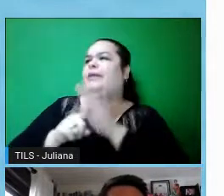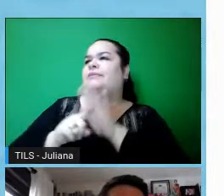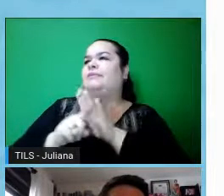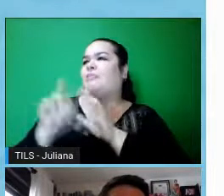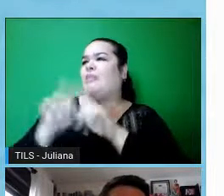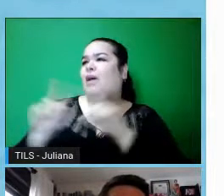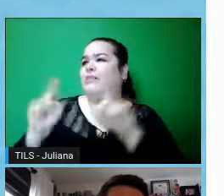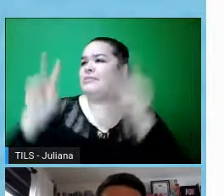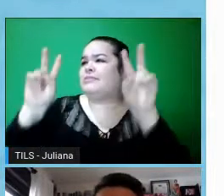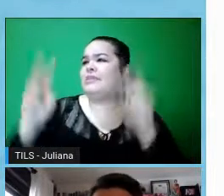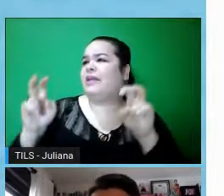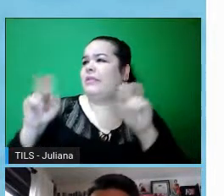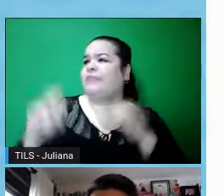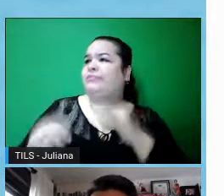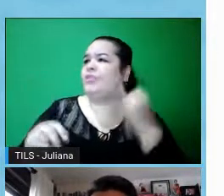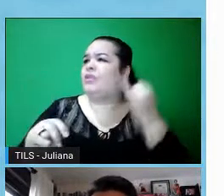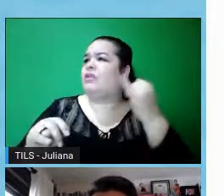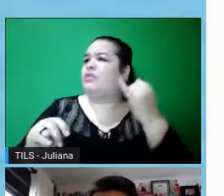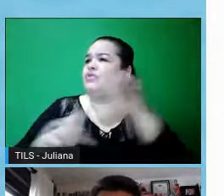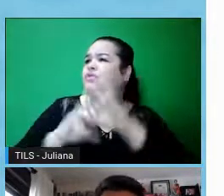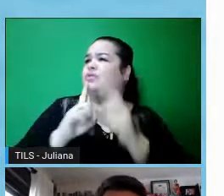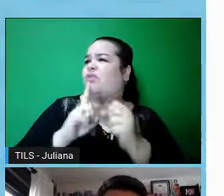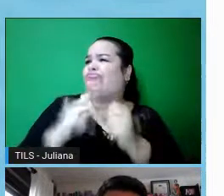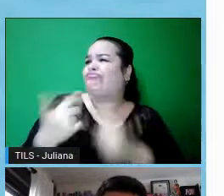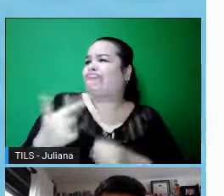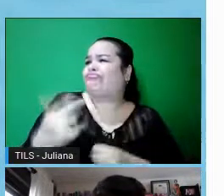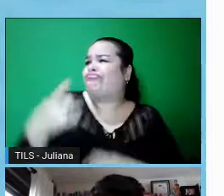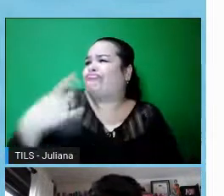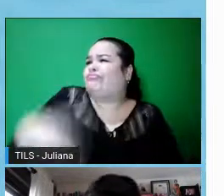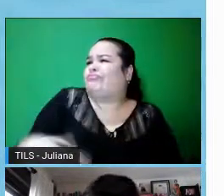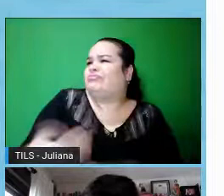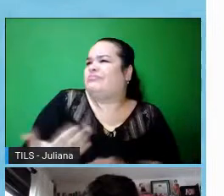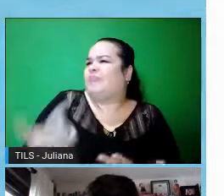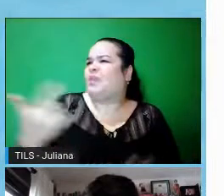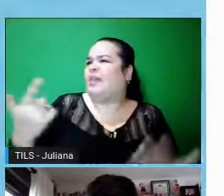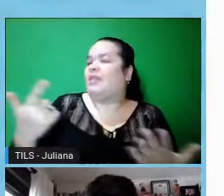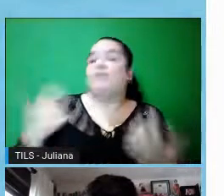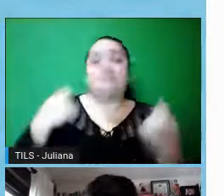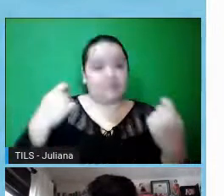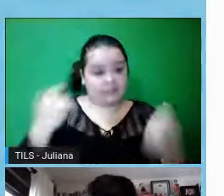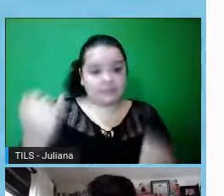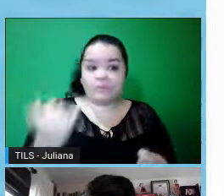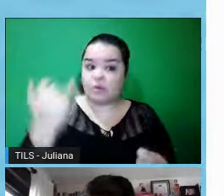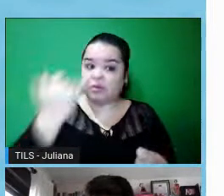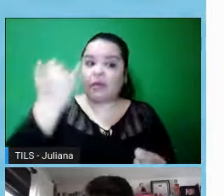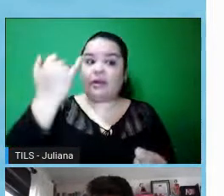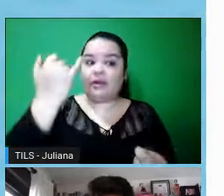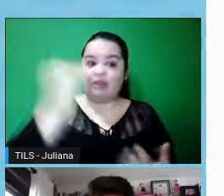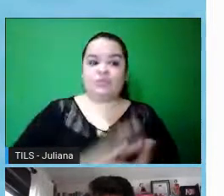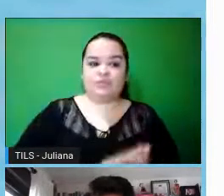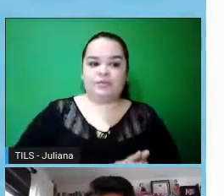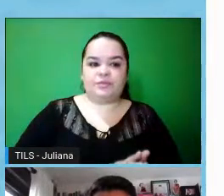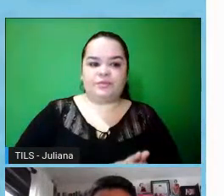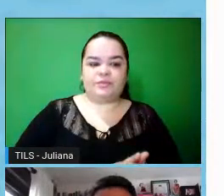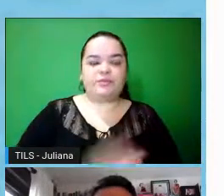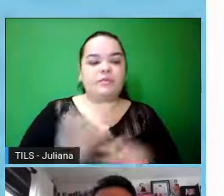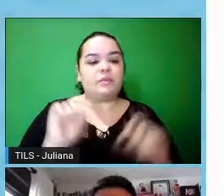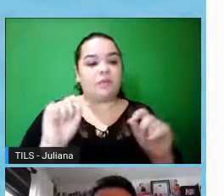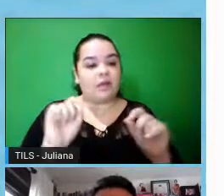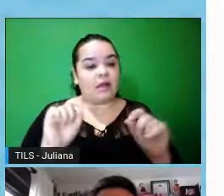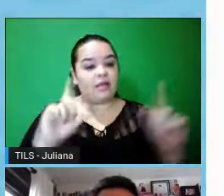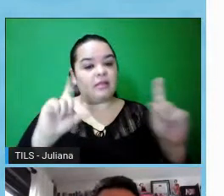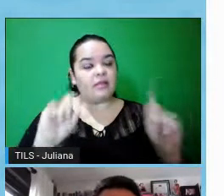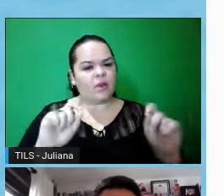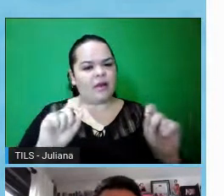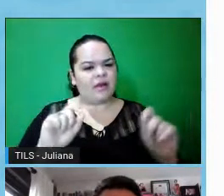pesquisa não tem relevância social, né, e aí a gente fala da relevância social na definição